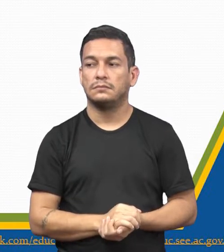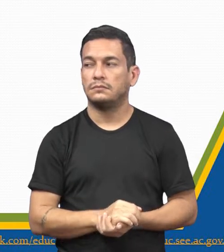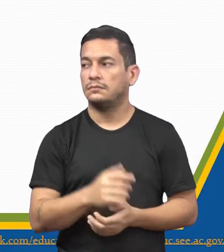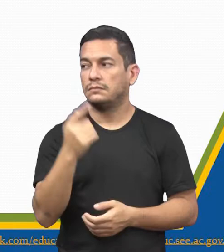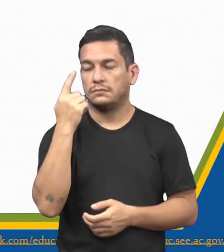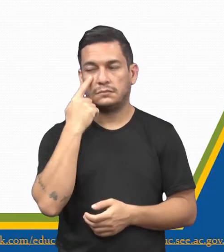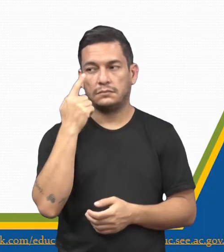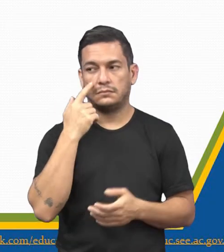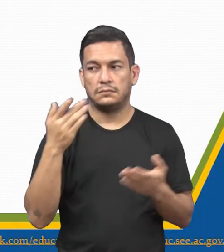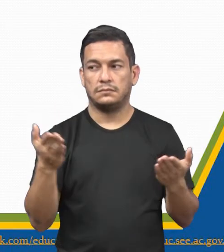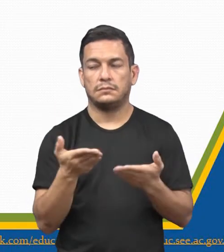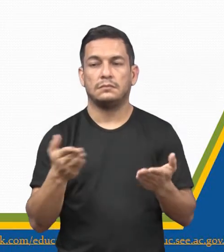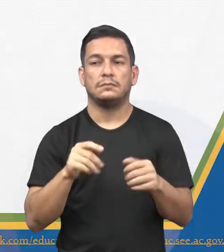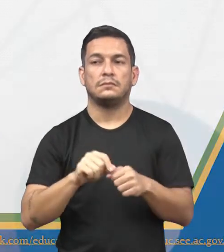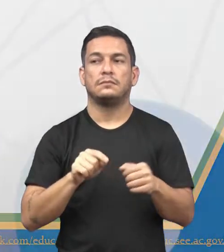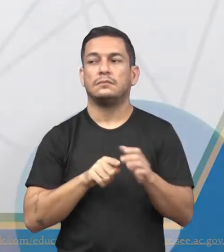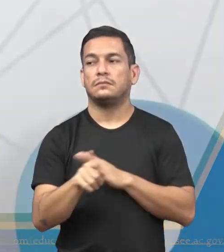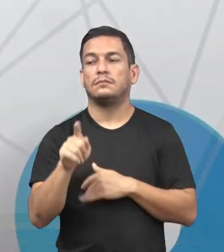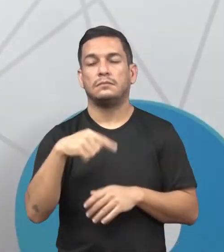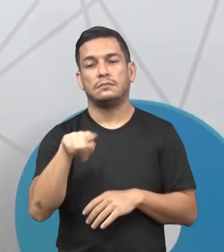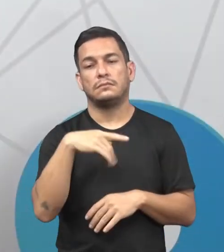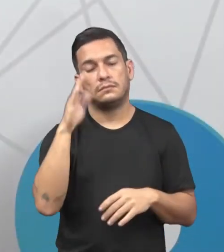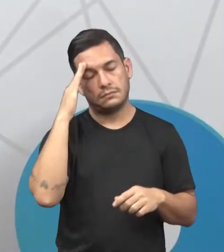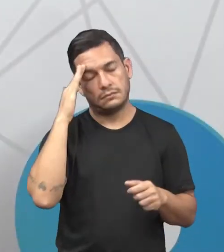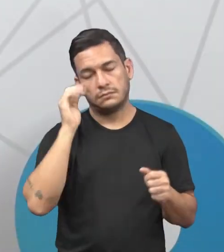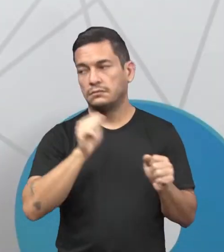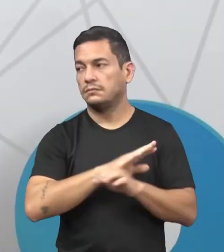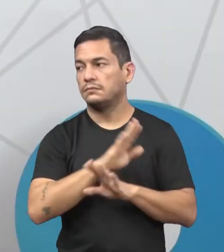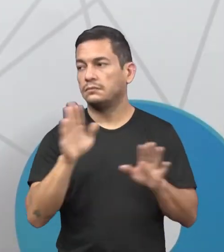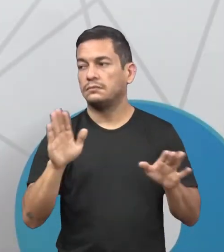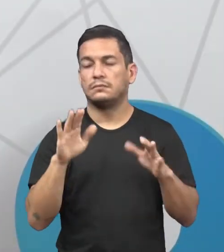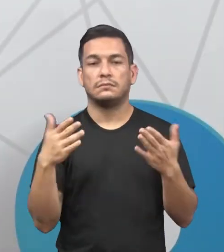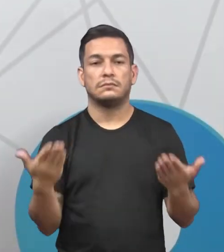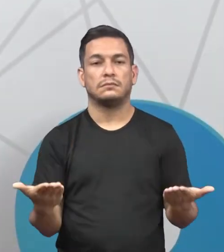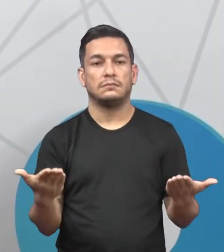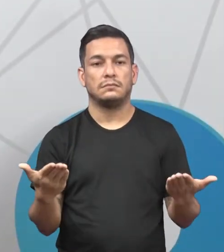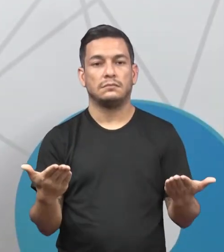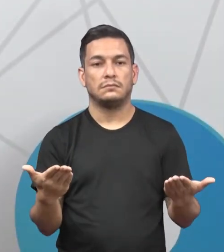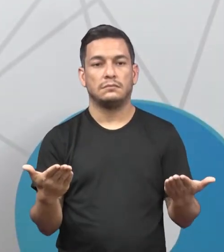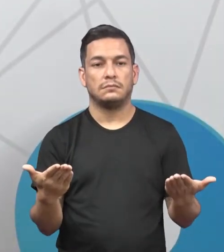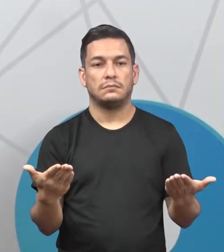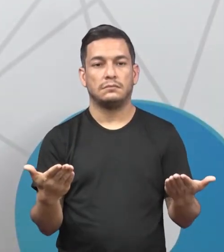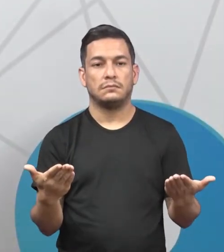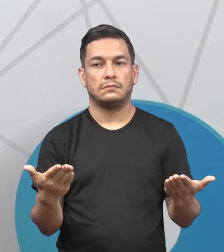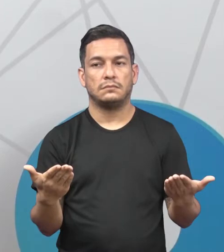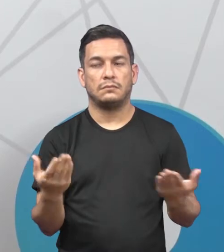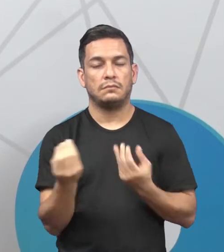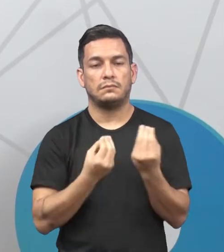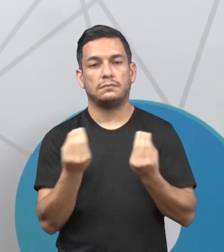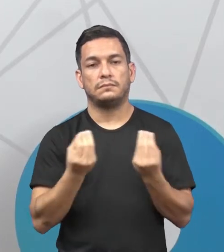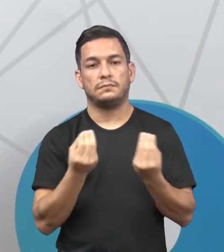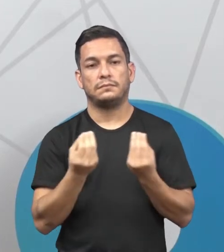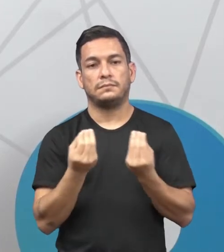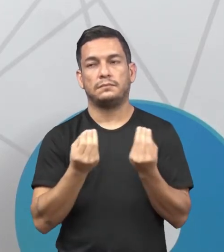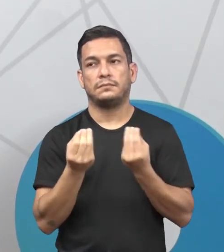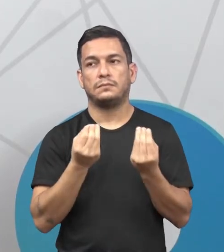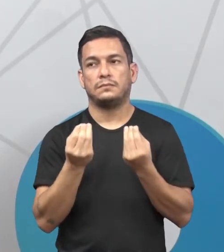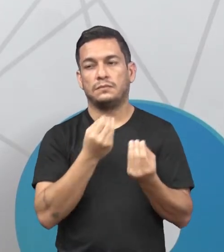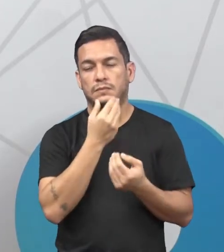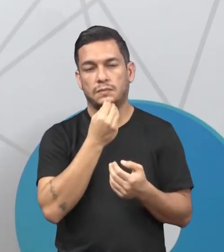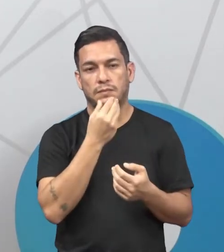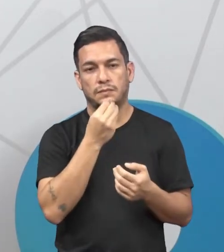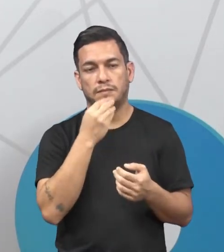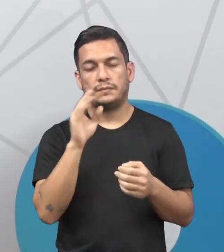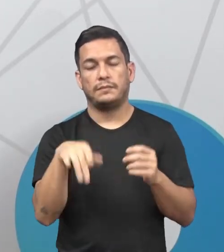questãozinha para podermos entender, né, qual, é, como o Durkheim,